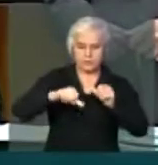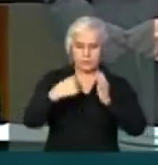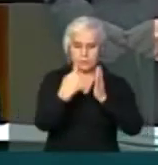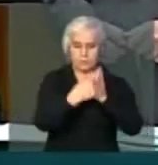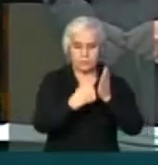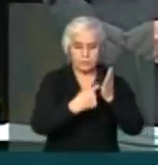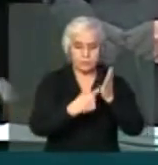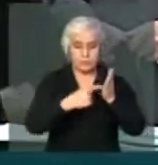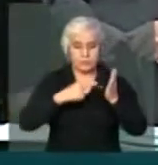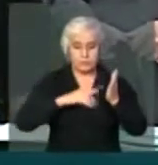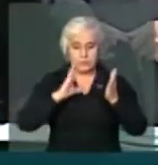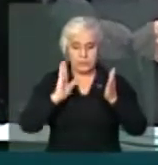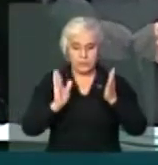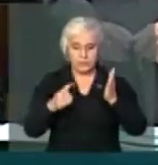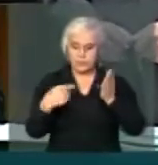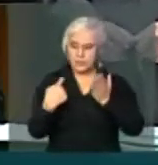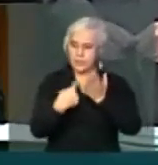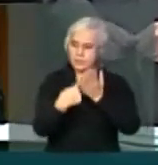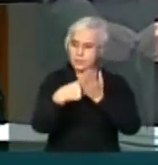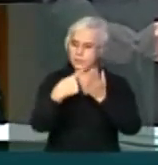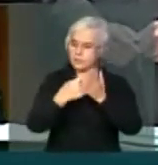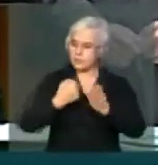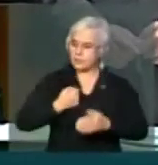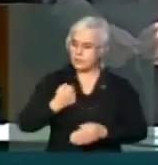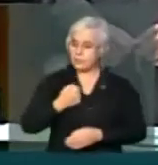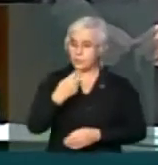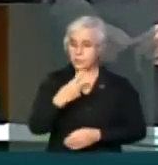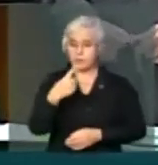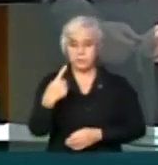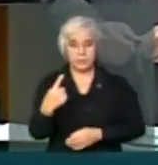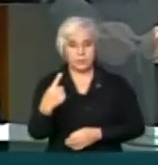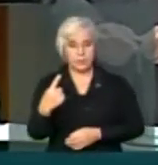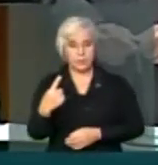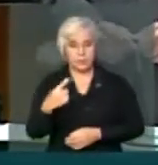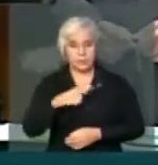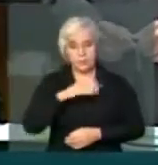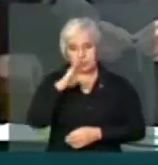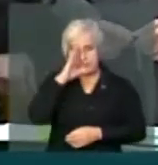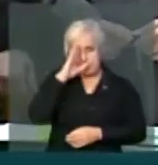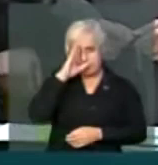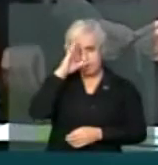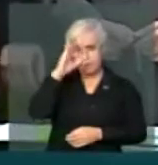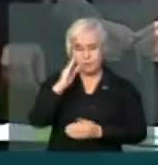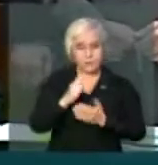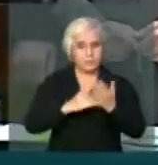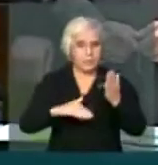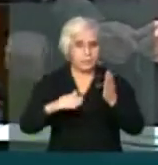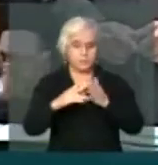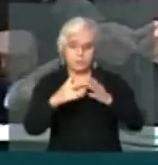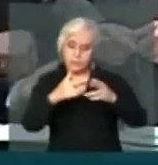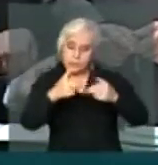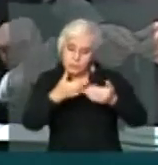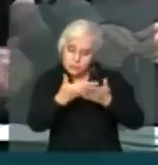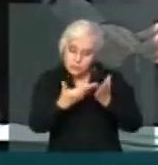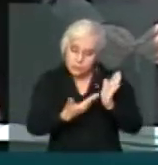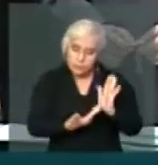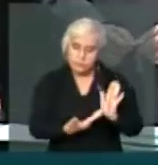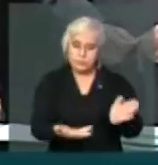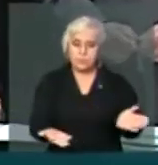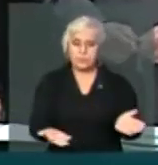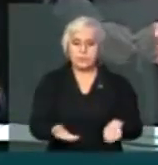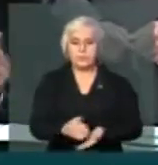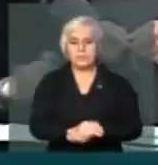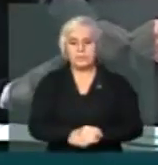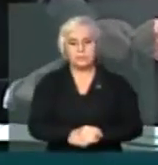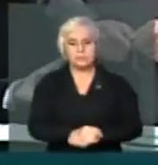está prevista para apreciar o item 31, cuja prioridade é posta em todos os outros requerimentos apresentados.